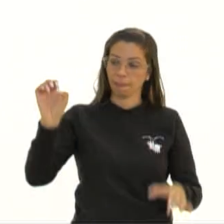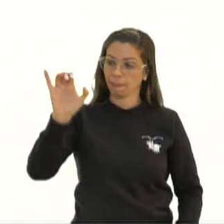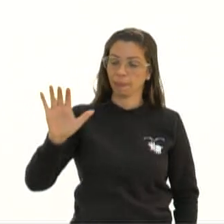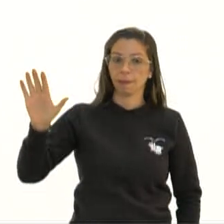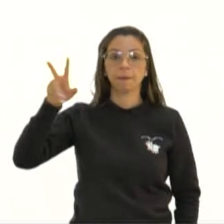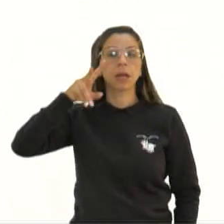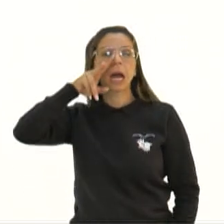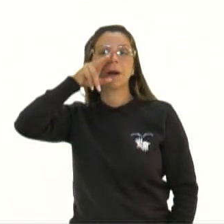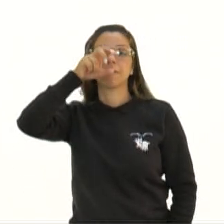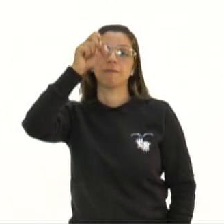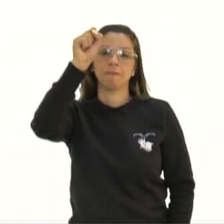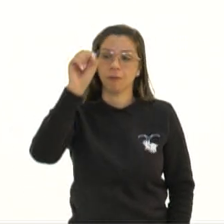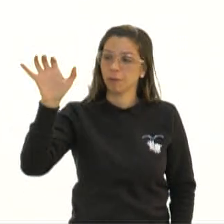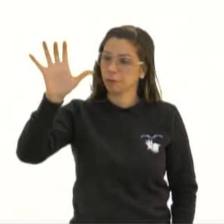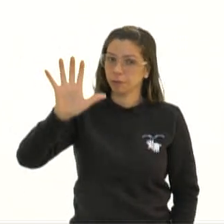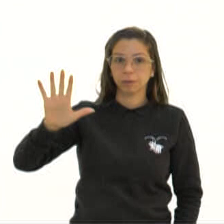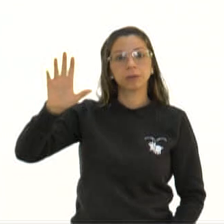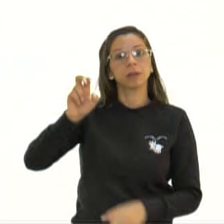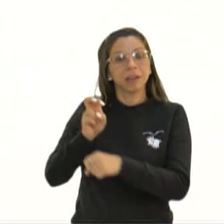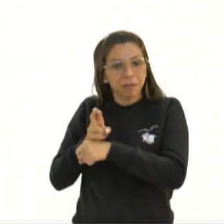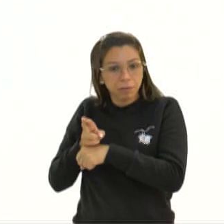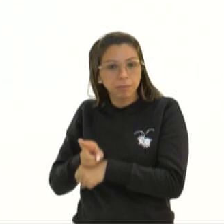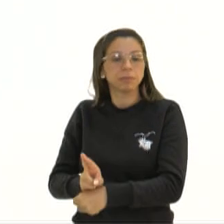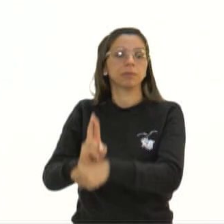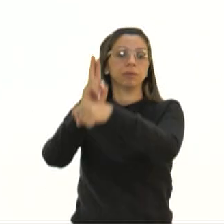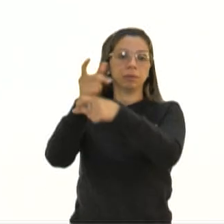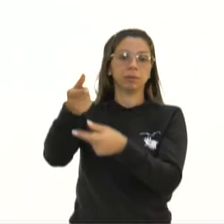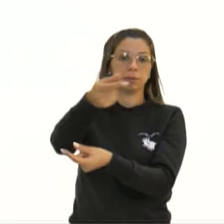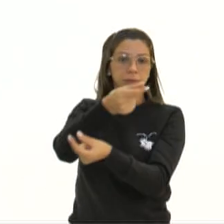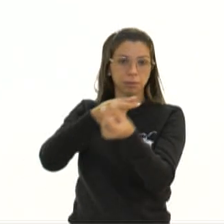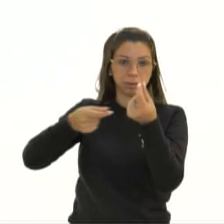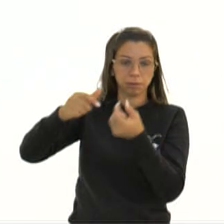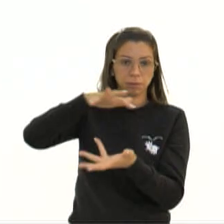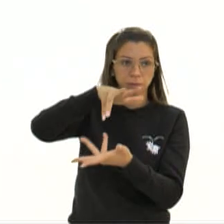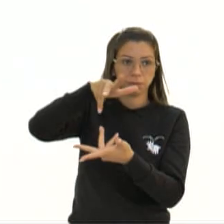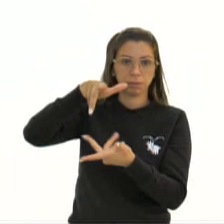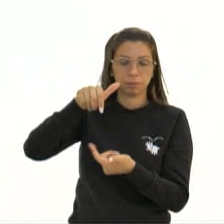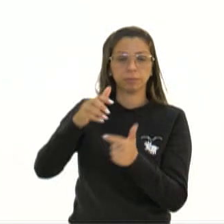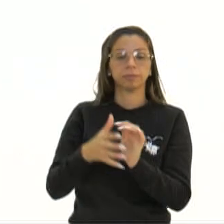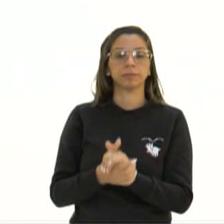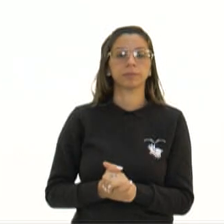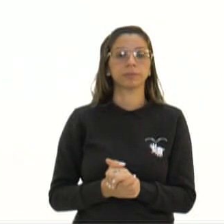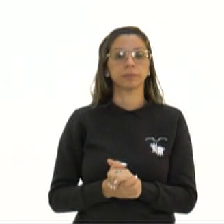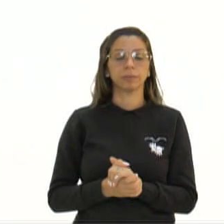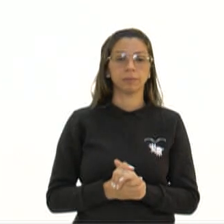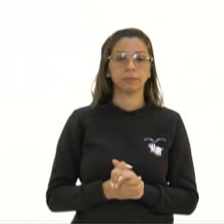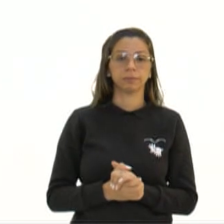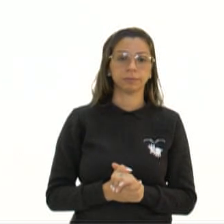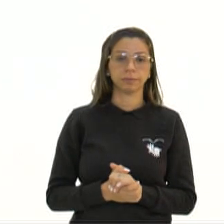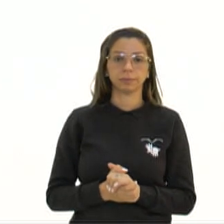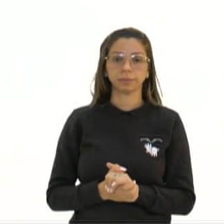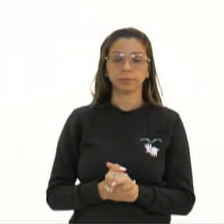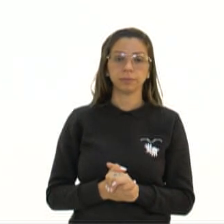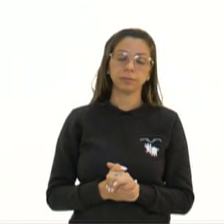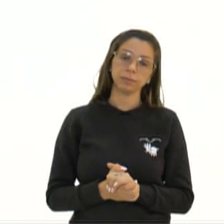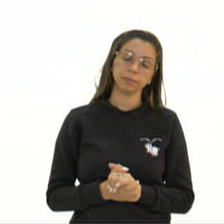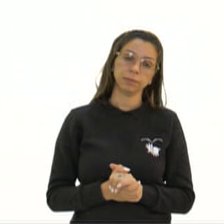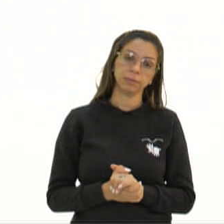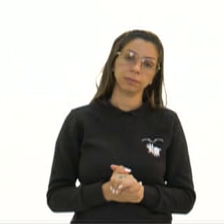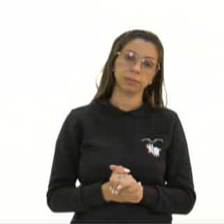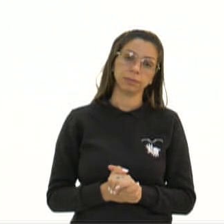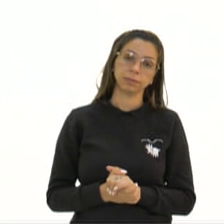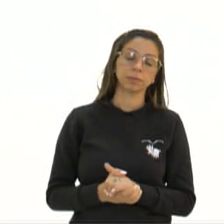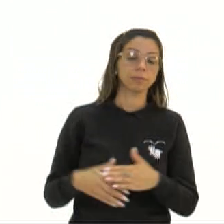força da União Europeia, a representatividade da economia globalizada, que foi, ao longo de